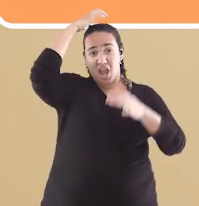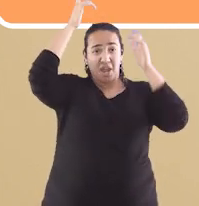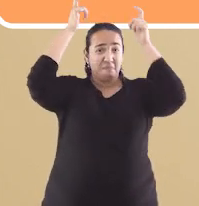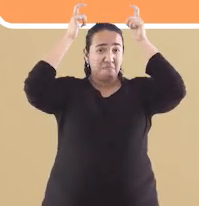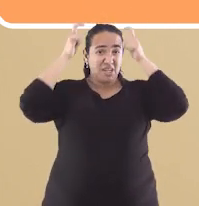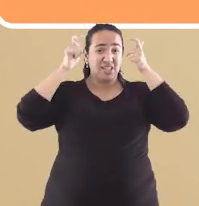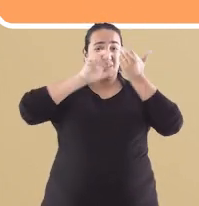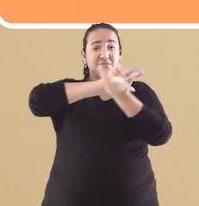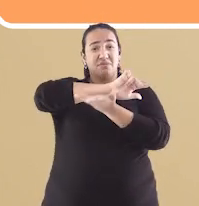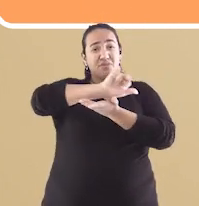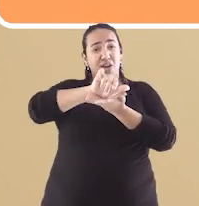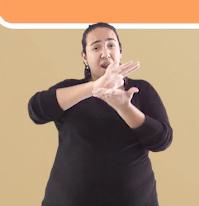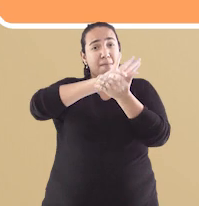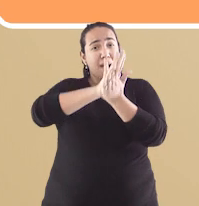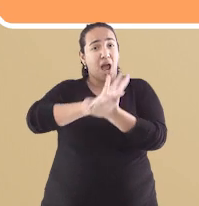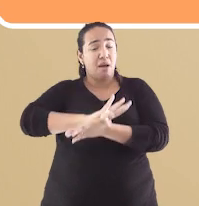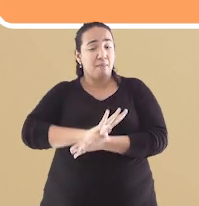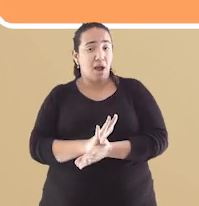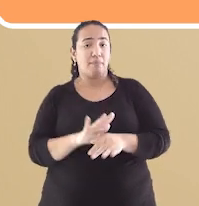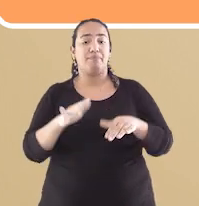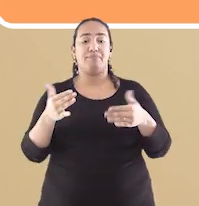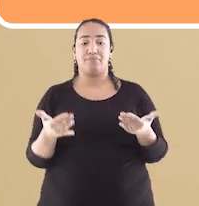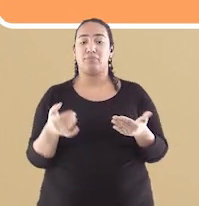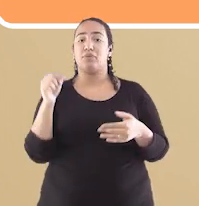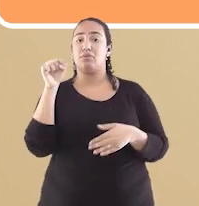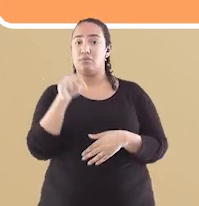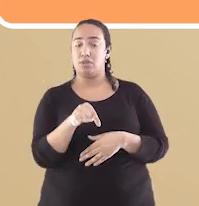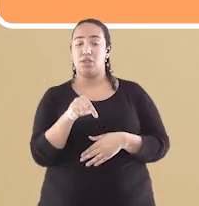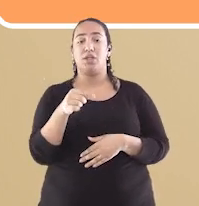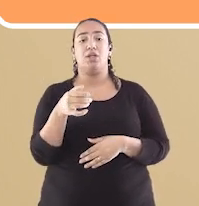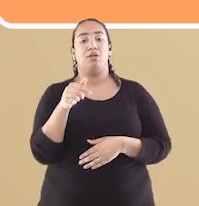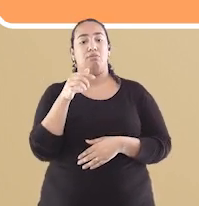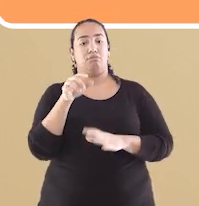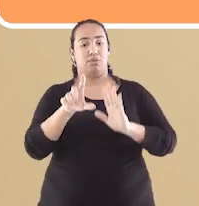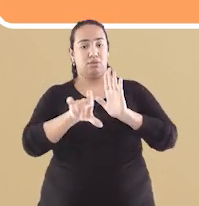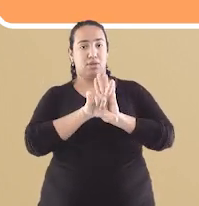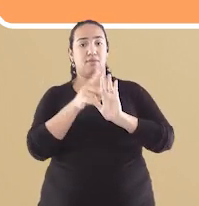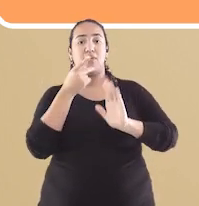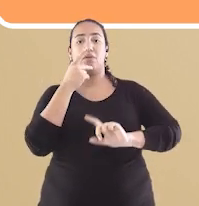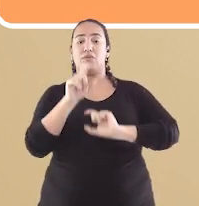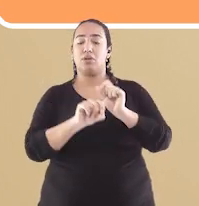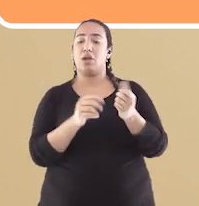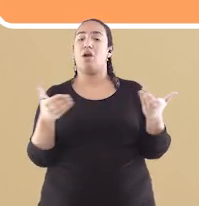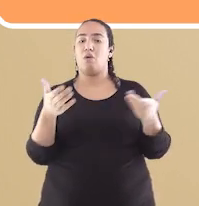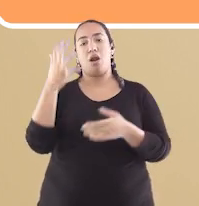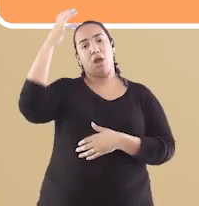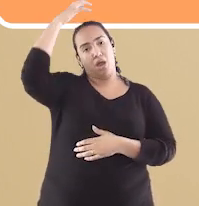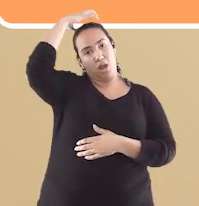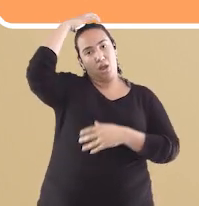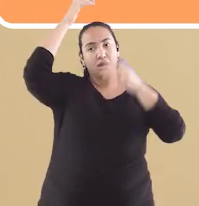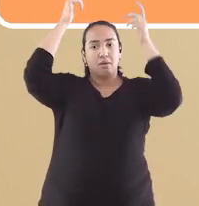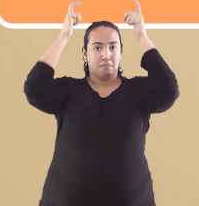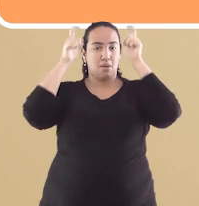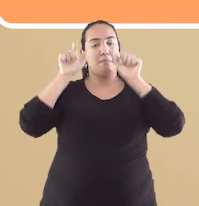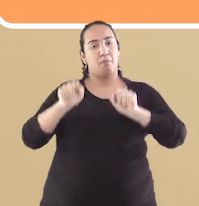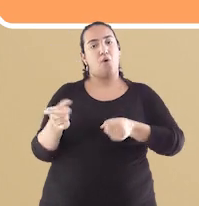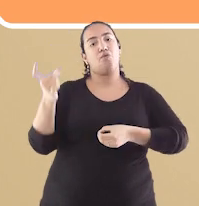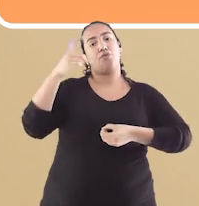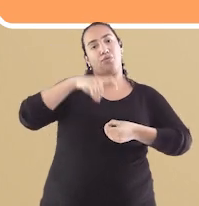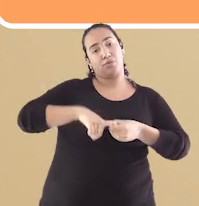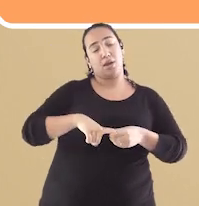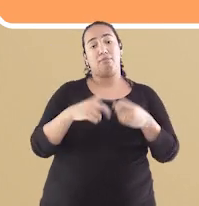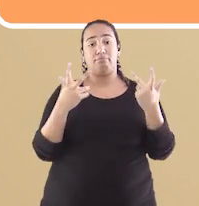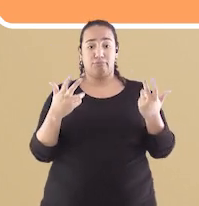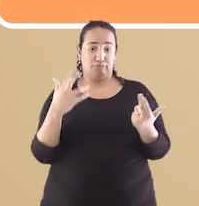Esse princípio garantia que esses reis e príncipes destronados voltassem ao trono de direito. E era o caso de Dom